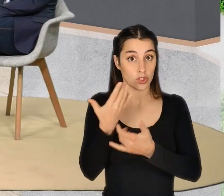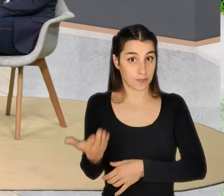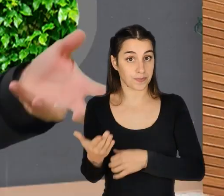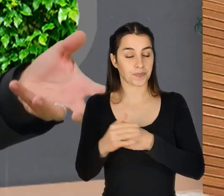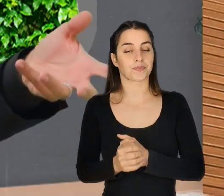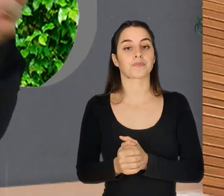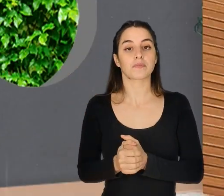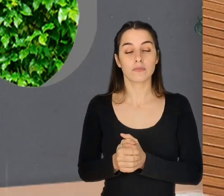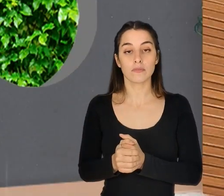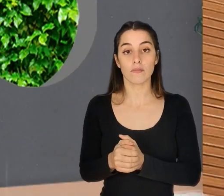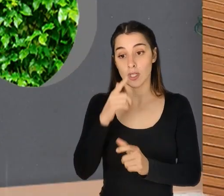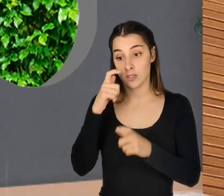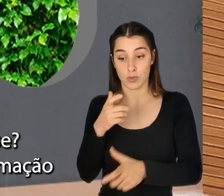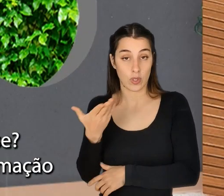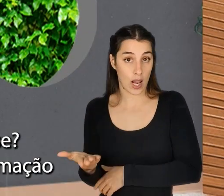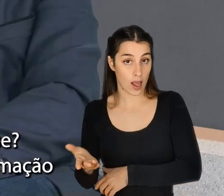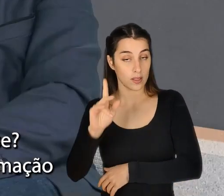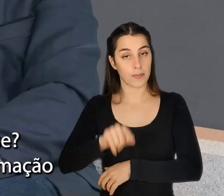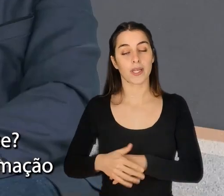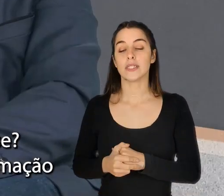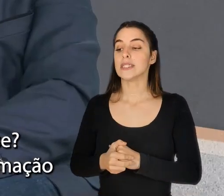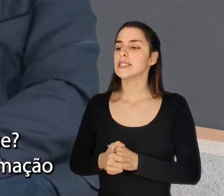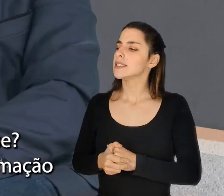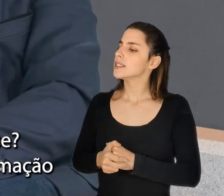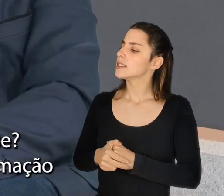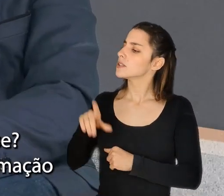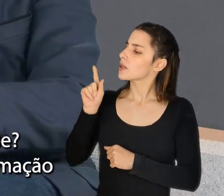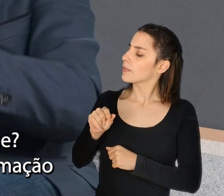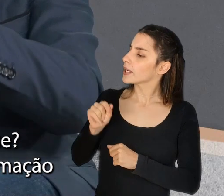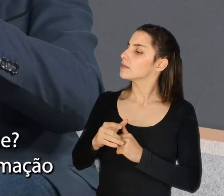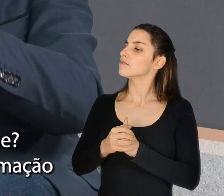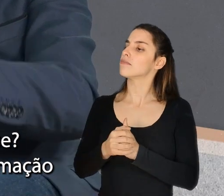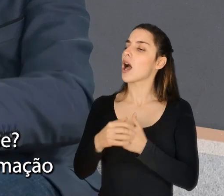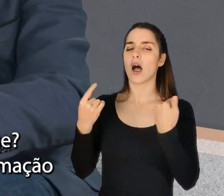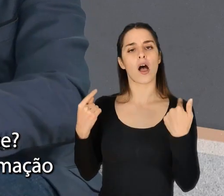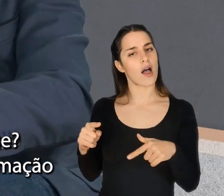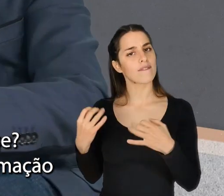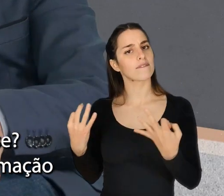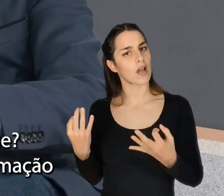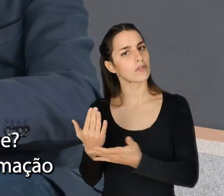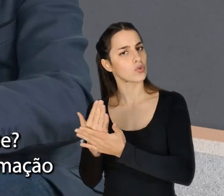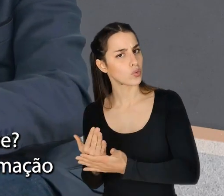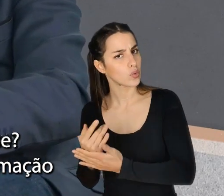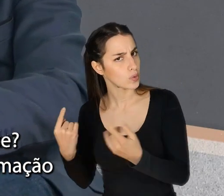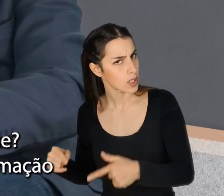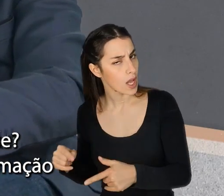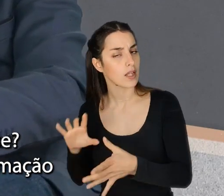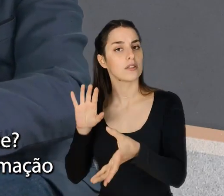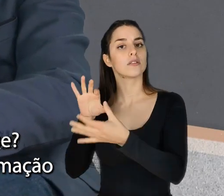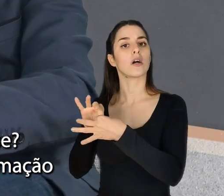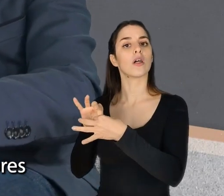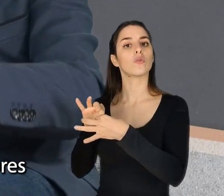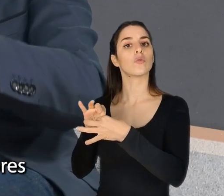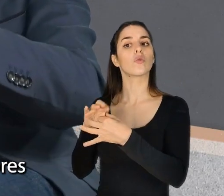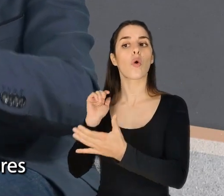aporte das pessoas que estão nela, de cada um que lá está. E confirma-se, há efetivamente estudos, há uma